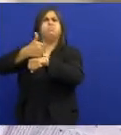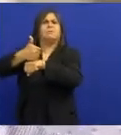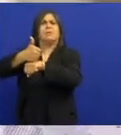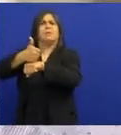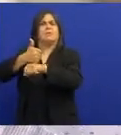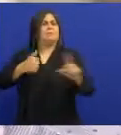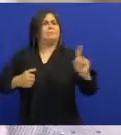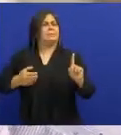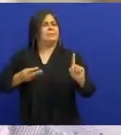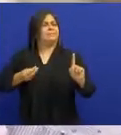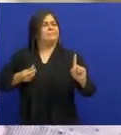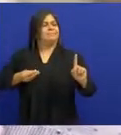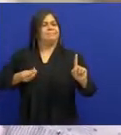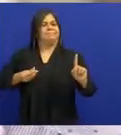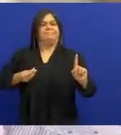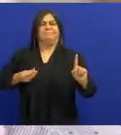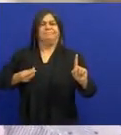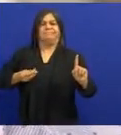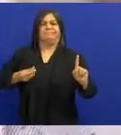Única